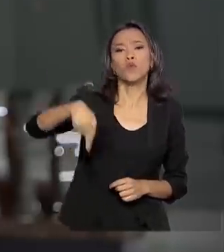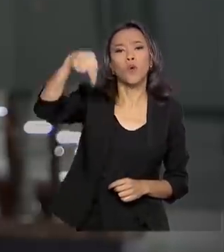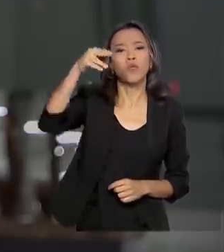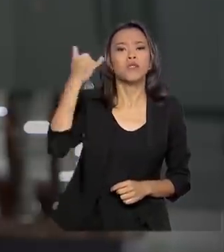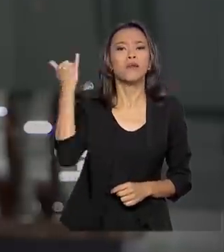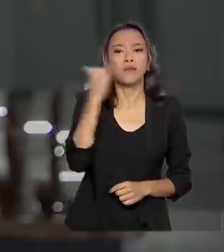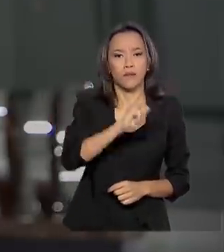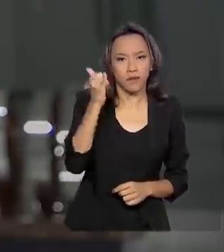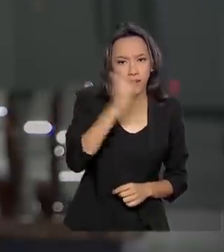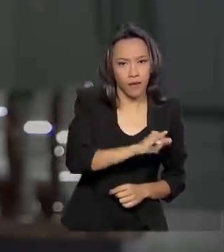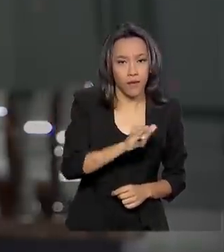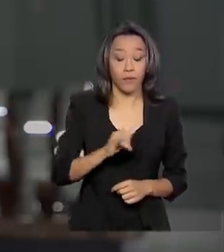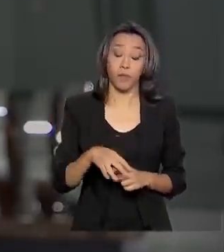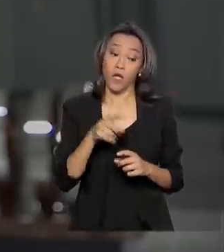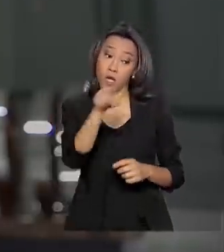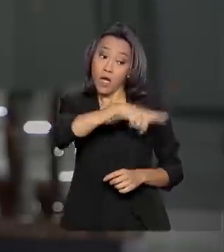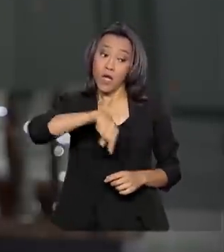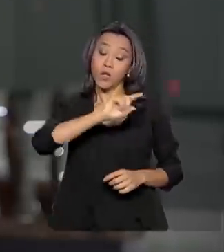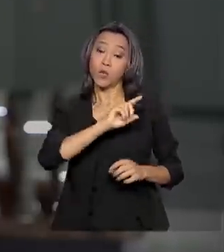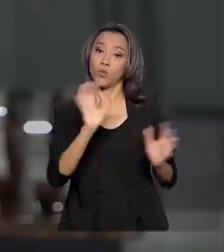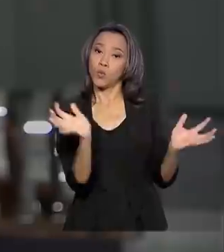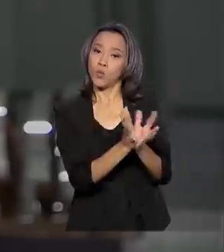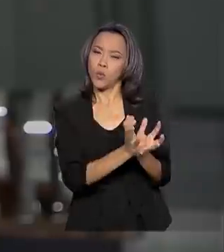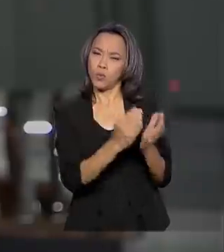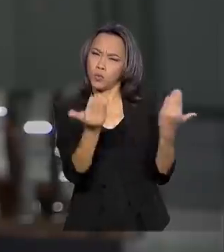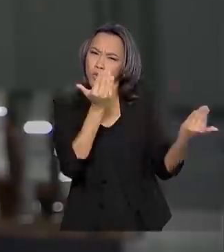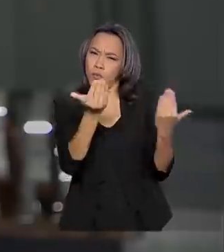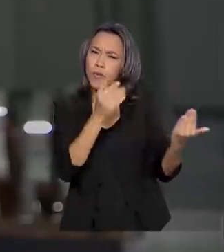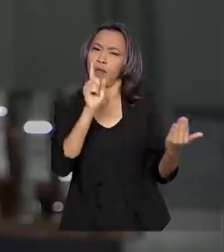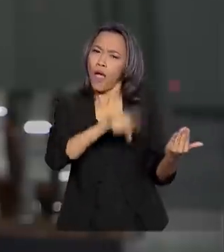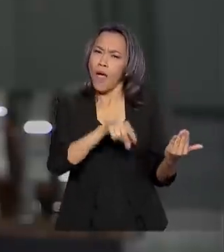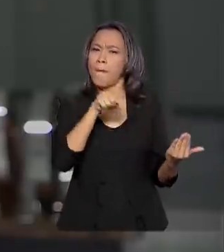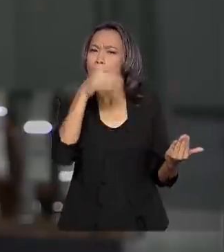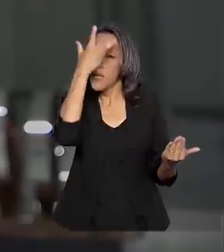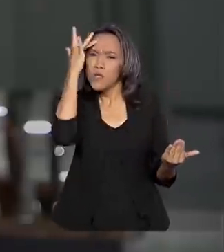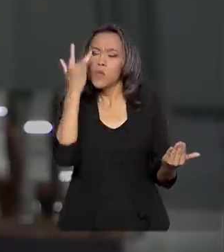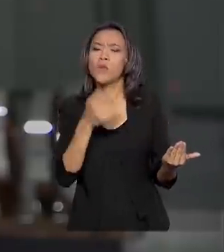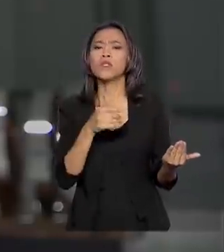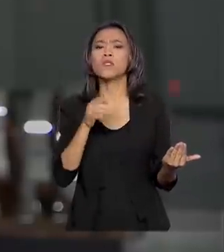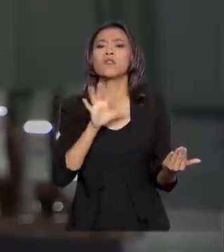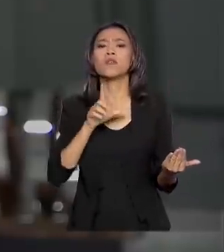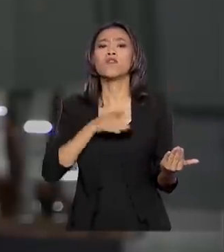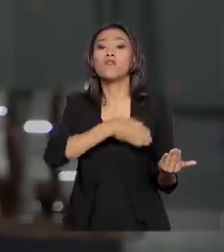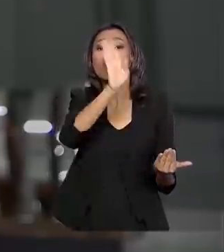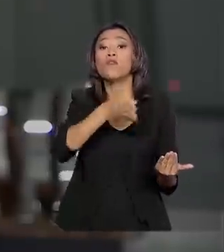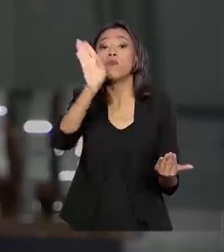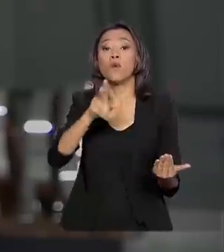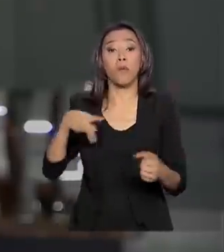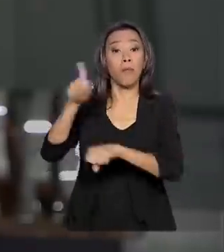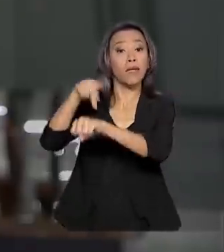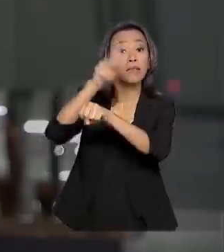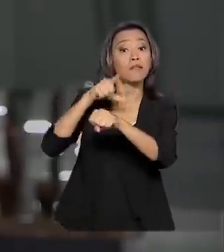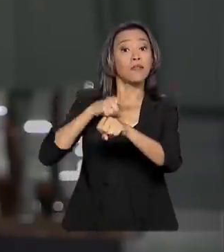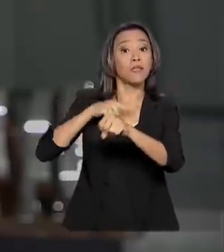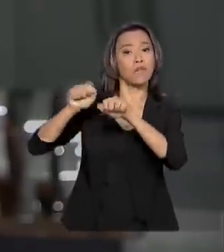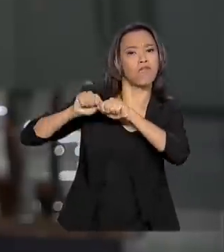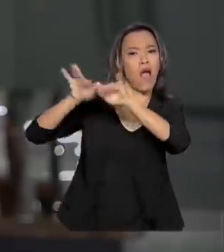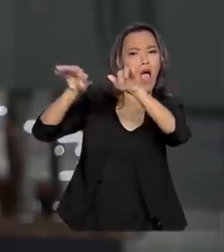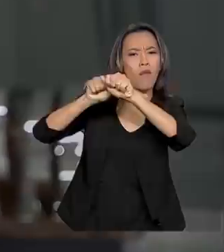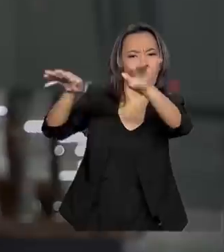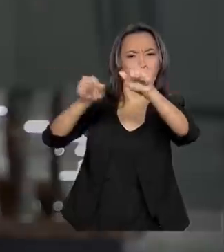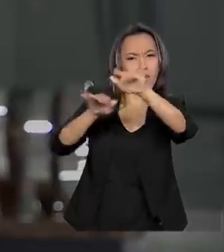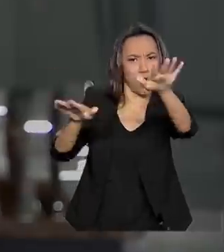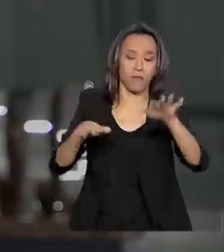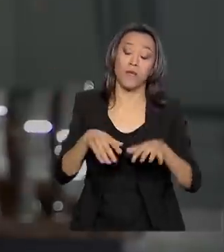suspeitos, 121 são de pessoas que vieram de países onde há o surto da doença. E os outros tiveram